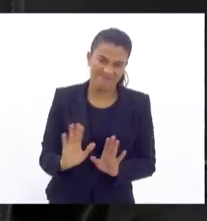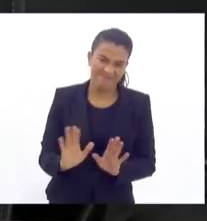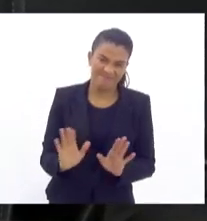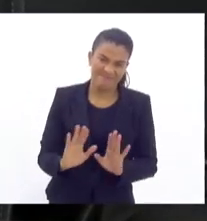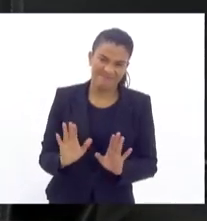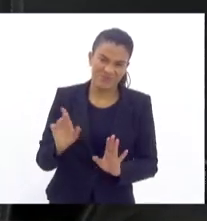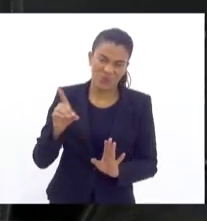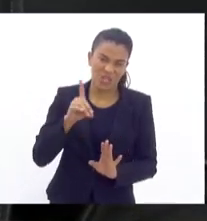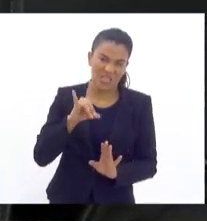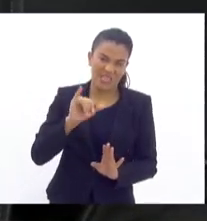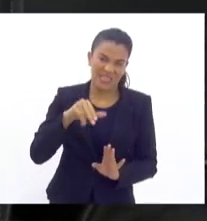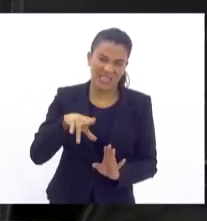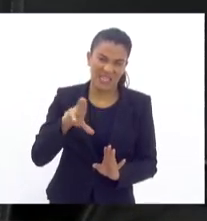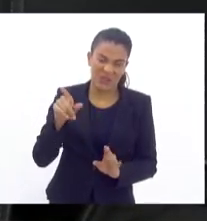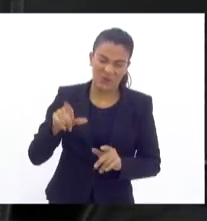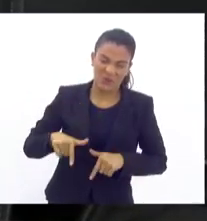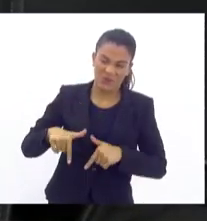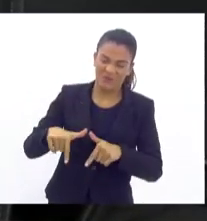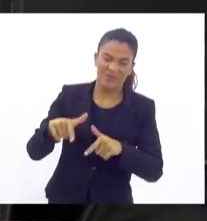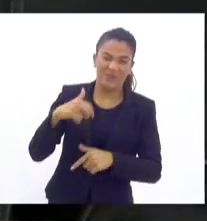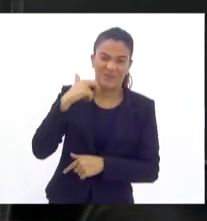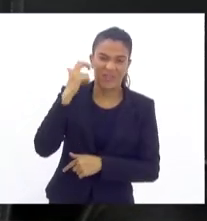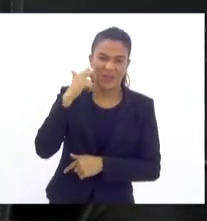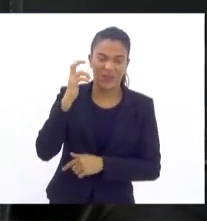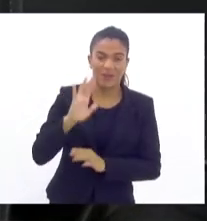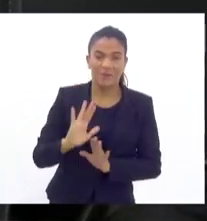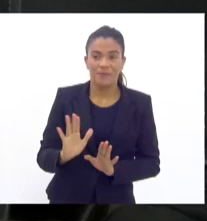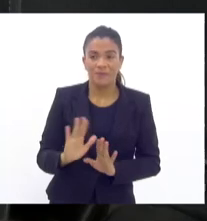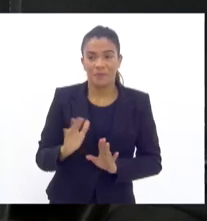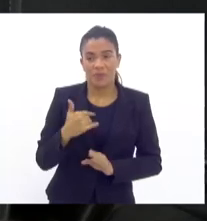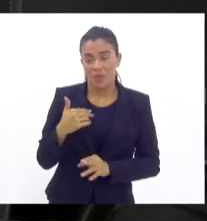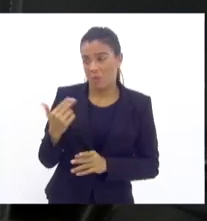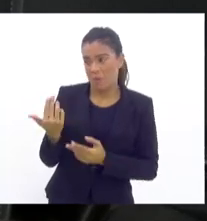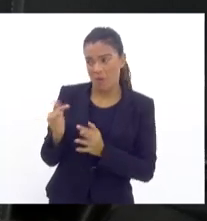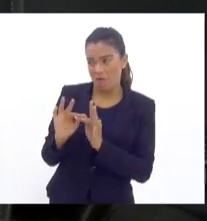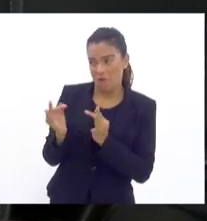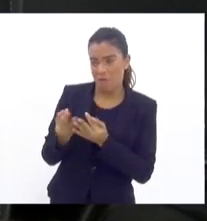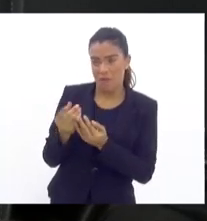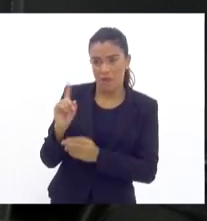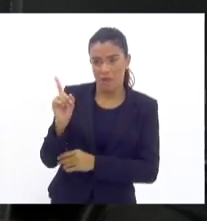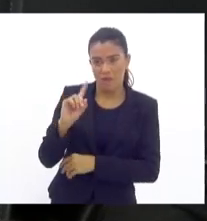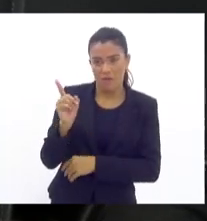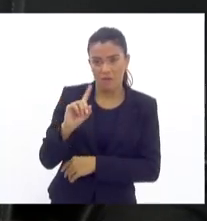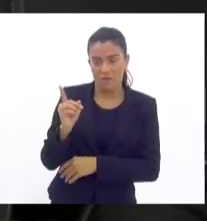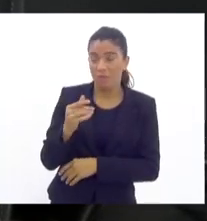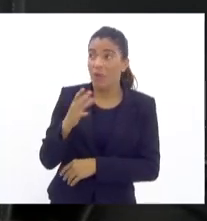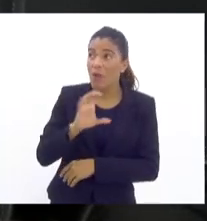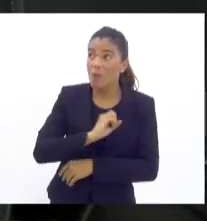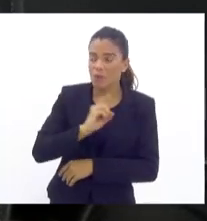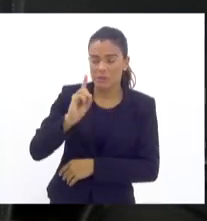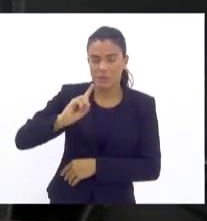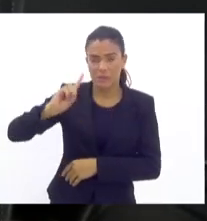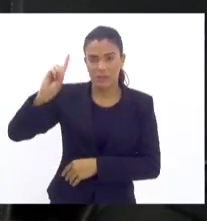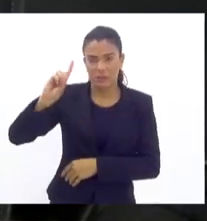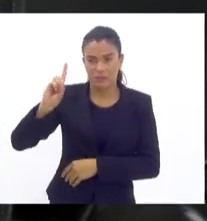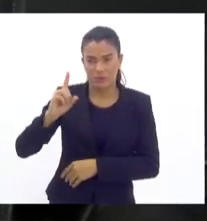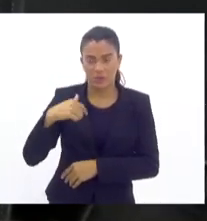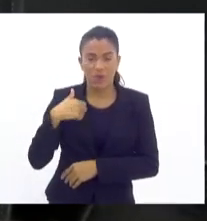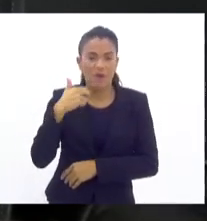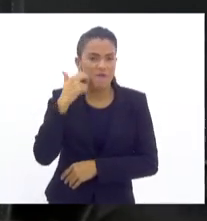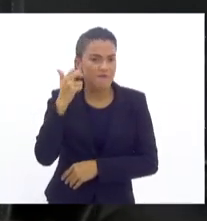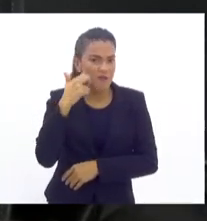Aquilo foi uma vergonha. Não, não é meu parente, não. Pelo amor de Jesus Cristo. É uma